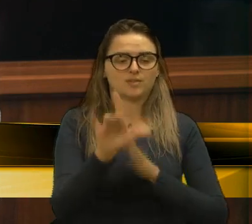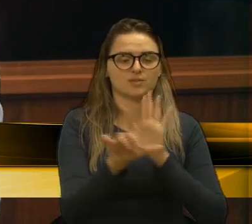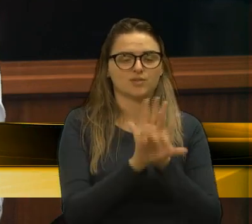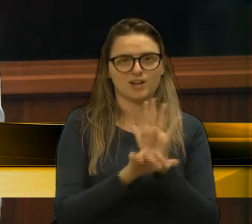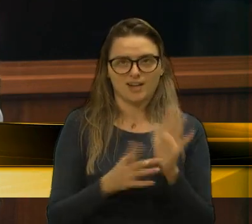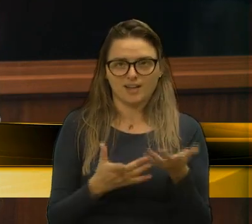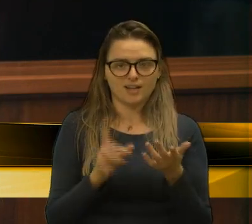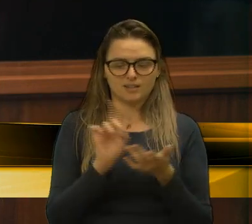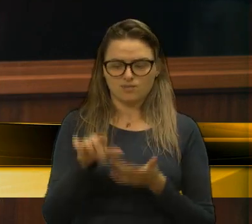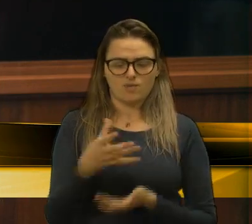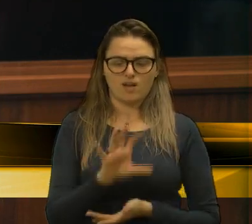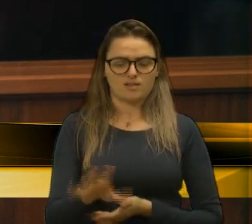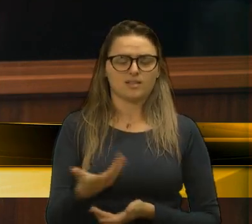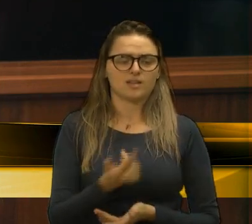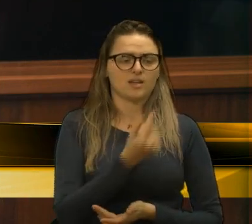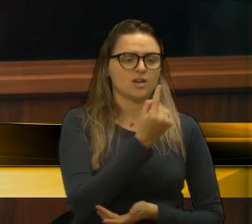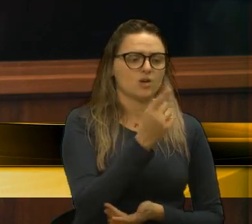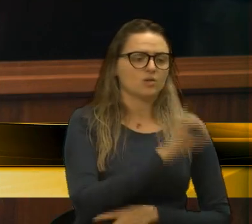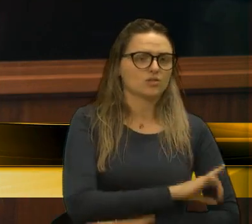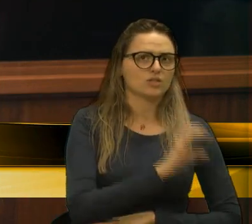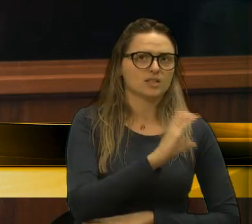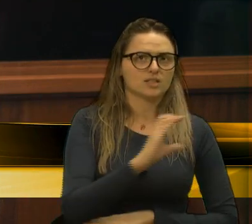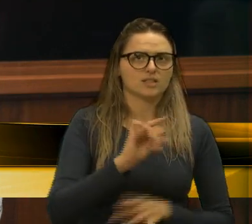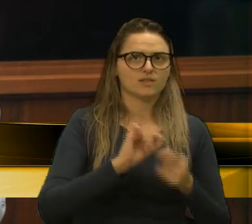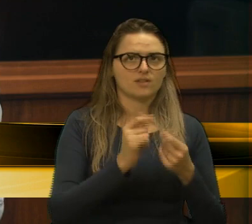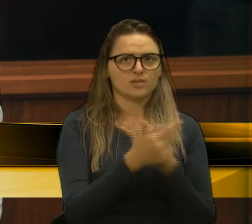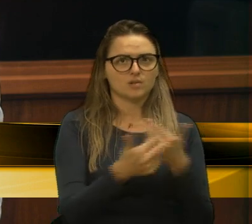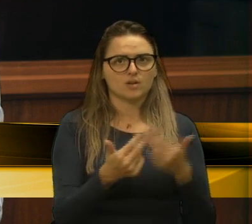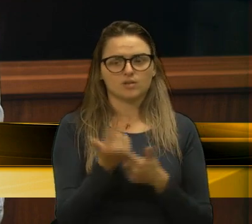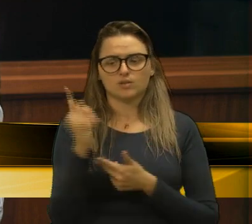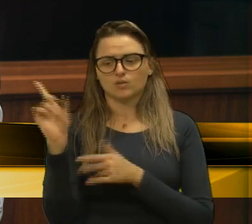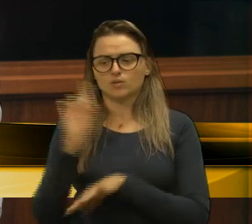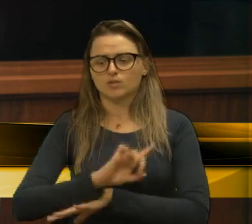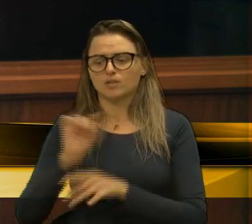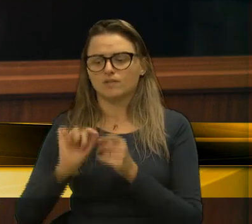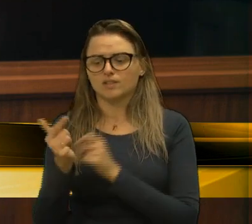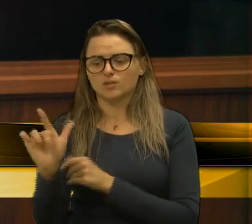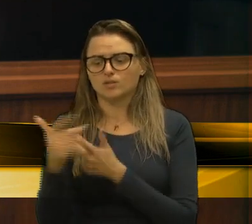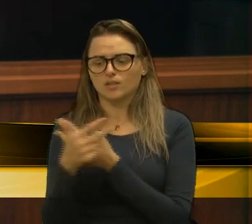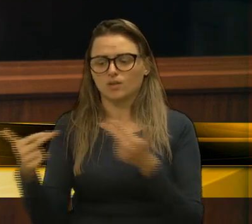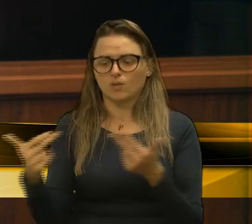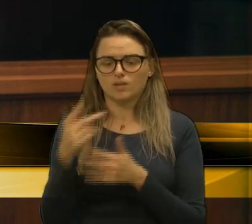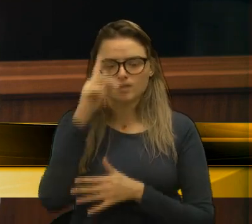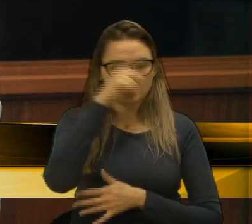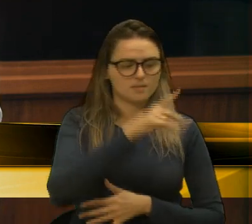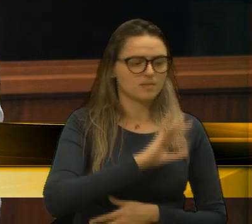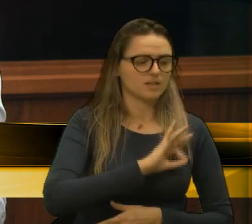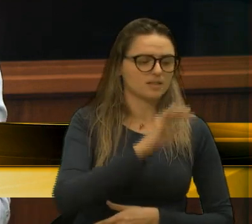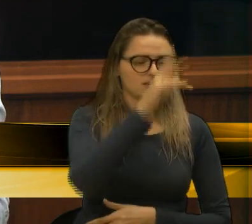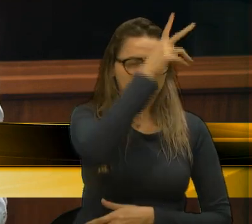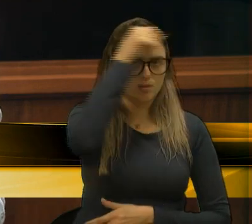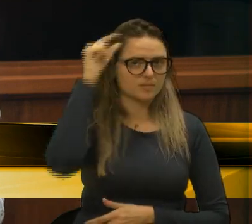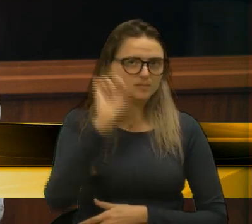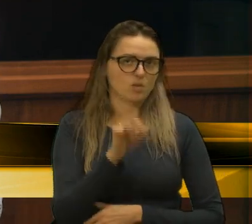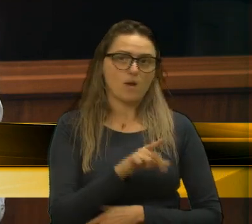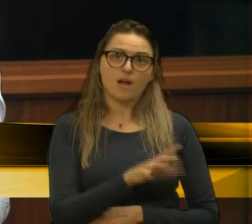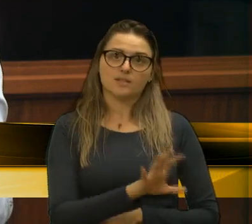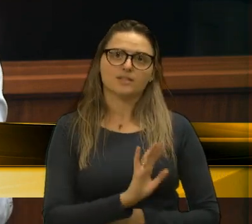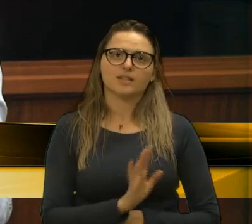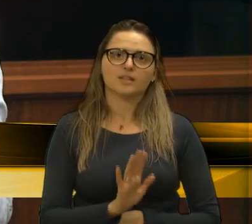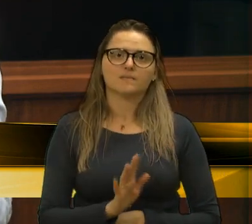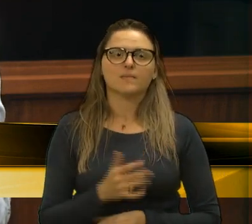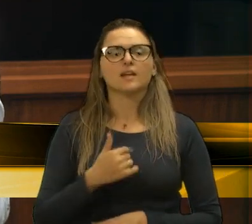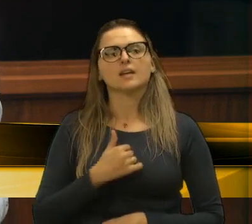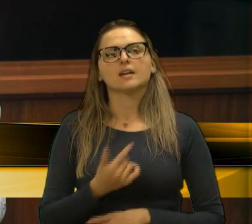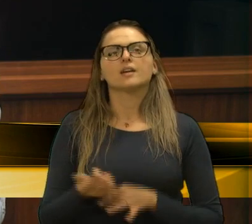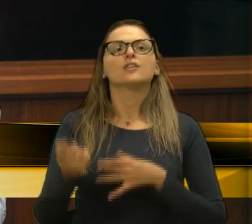assim. Um dia um CC faz uma coisa, outro dia faz outra, outro dia manda na estrutura da guarda. Não existe isso. Então, volta aí,